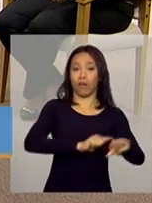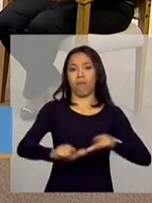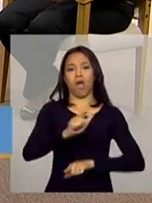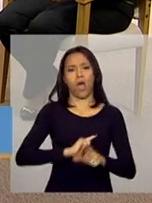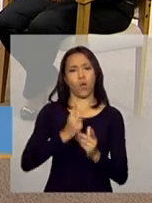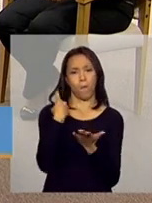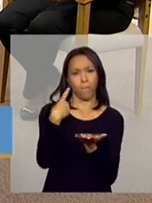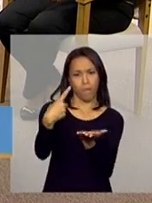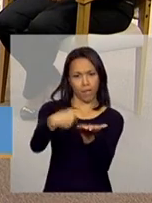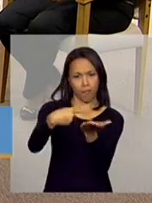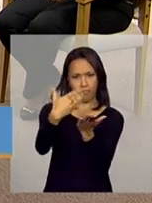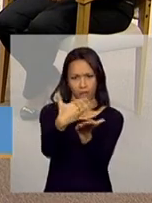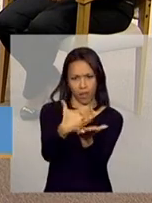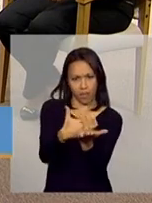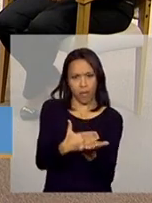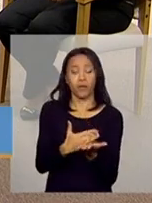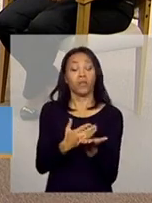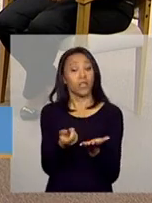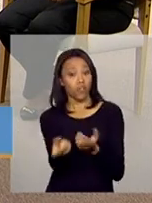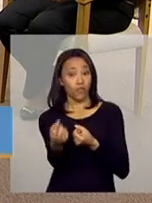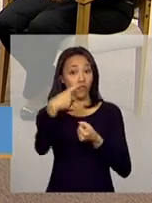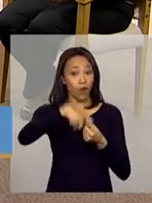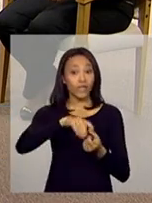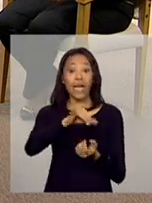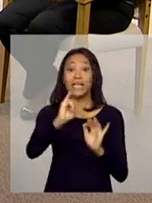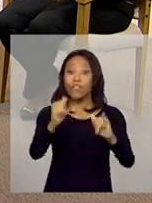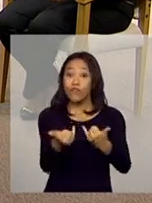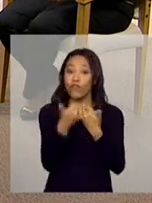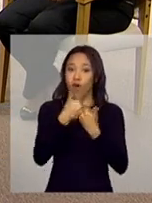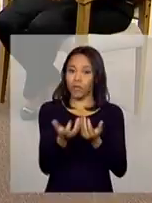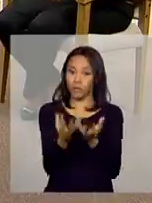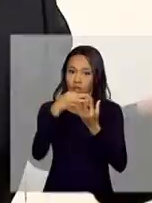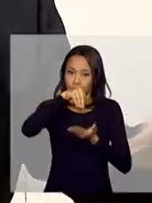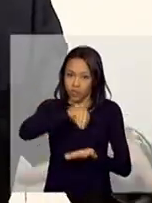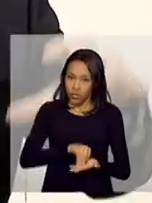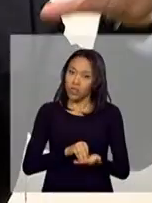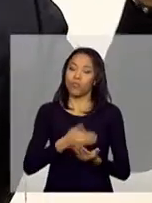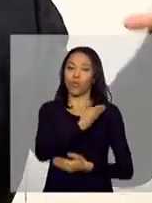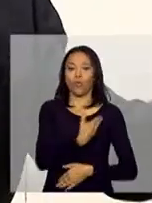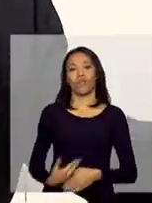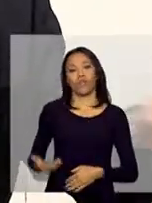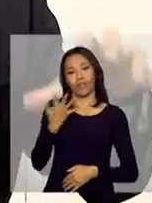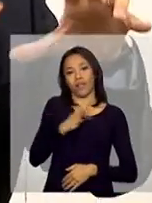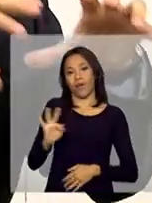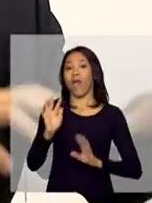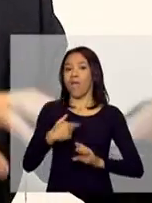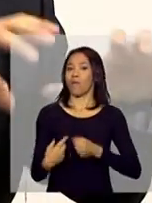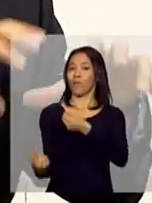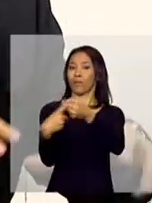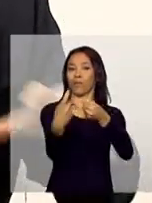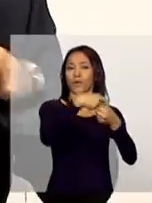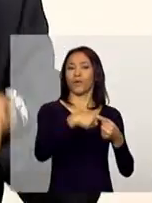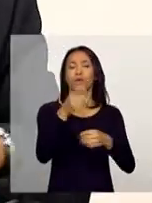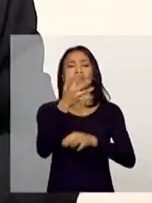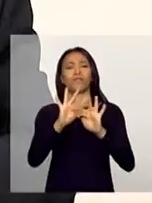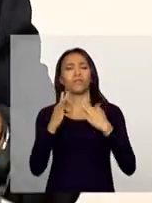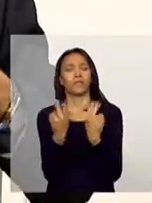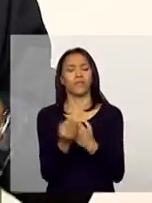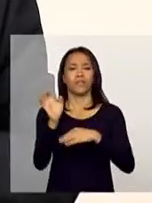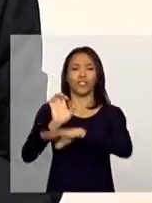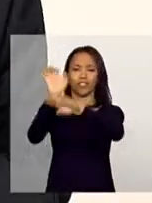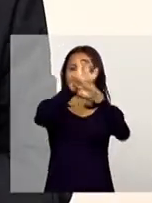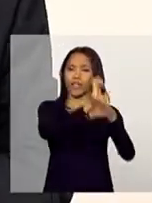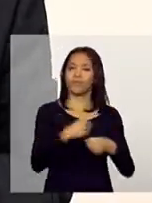para que as informações retornem para o governo federal. Não é o governo federal sozinho, é um trabalho de parceria, famílias, municípios, estados, poder público,